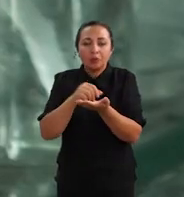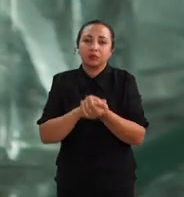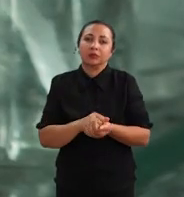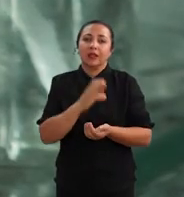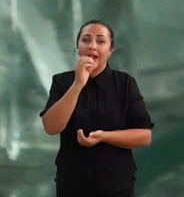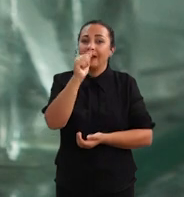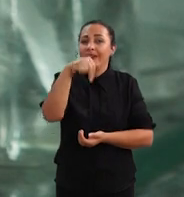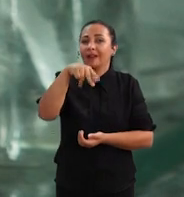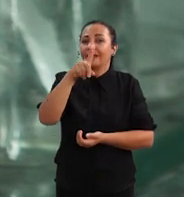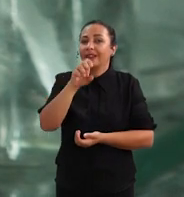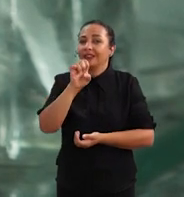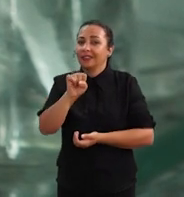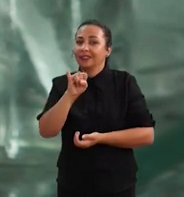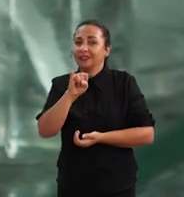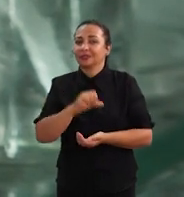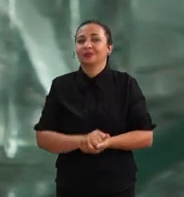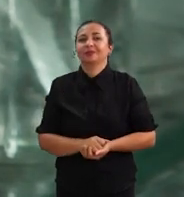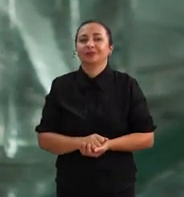de candy.